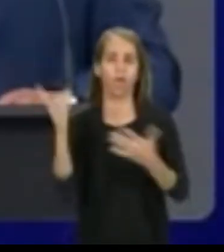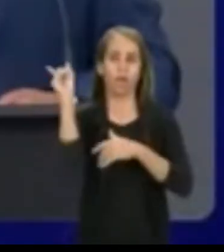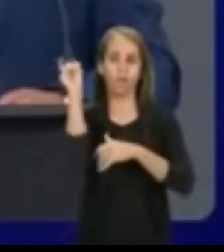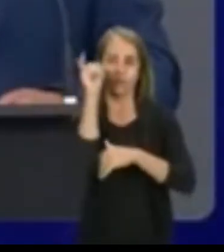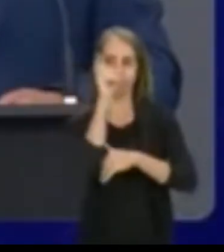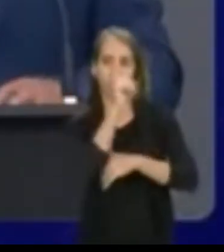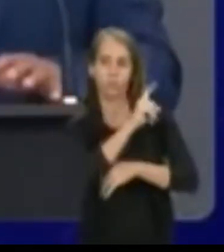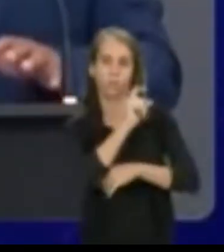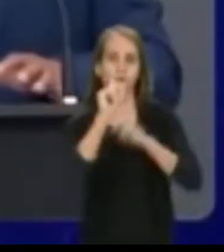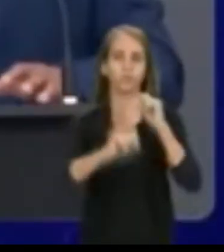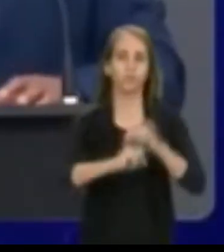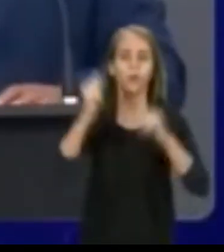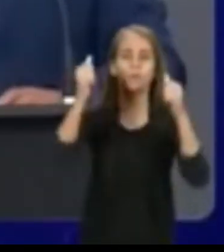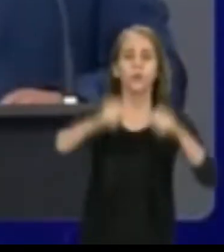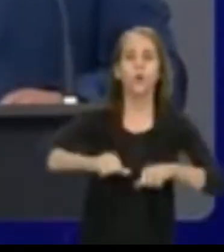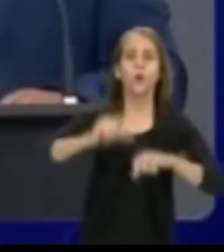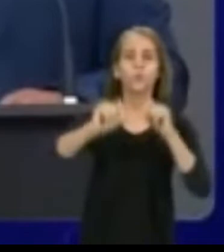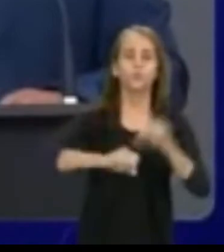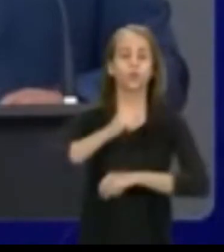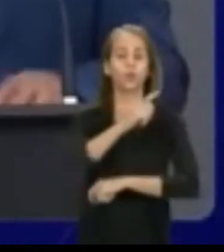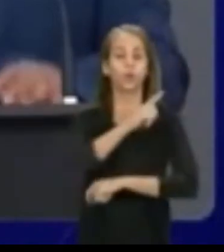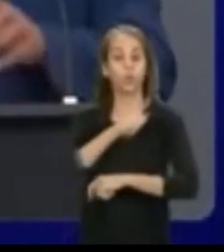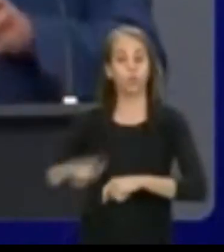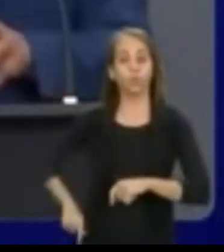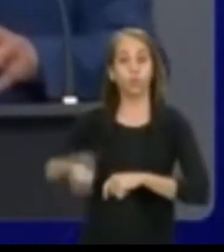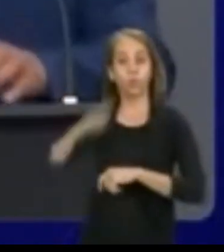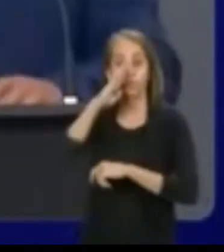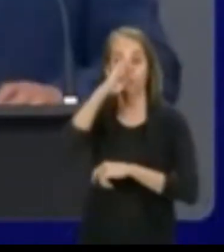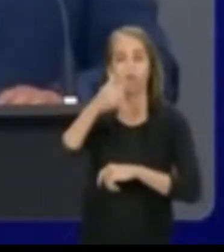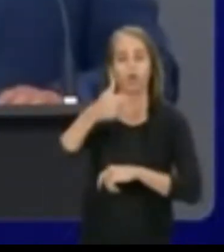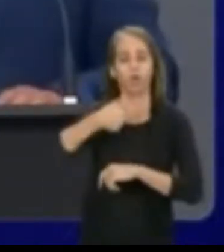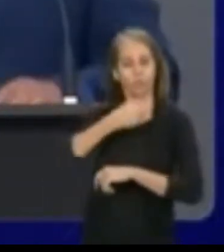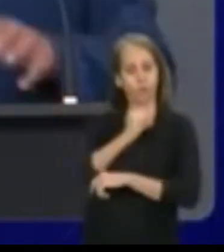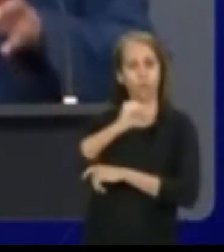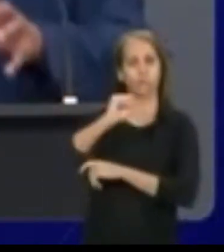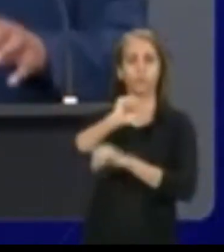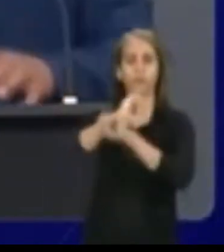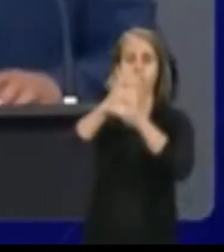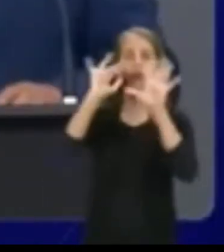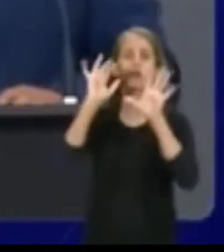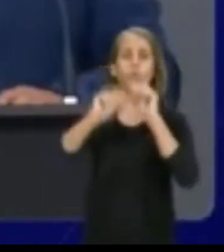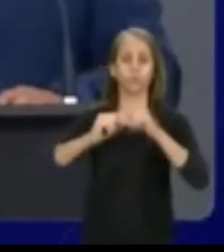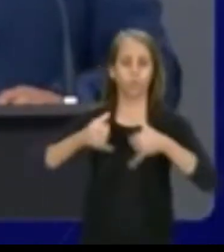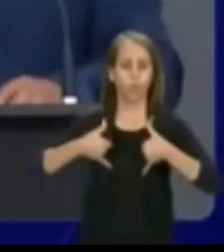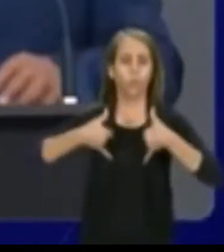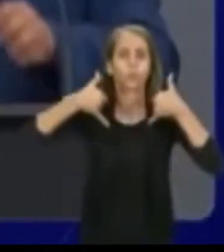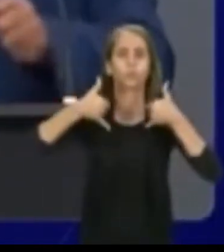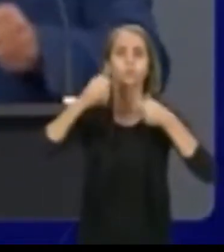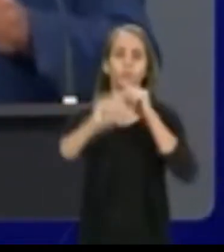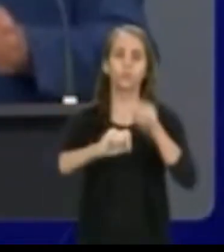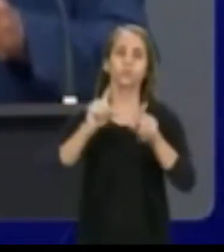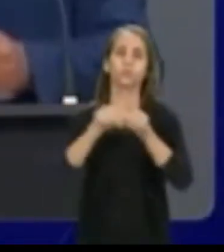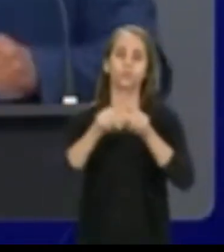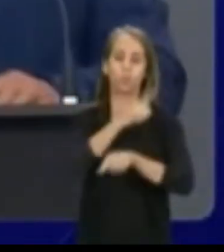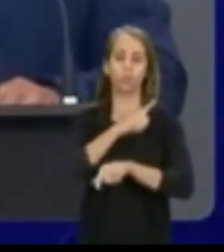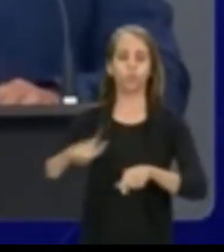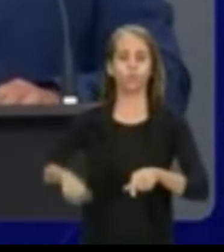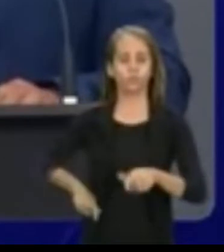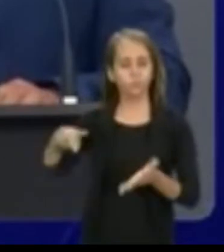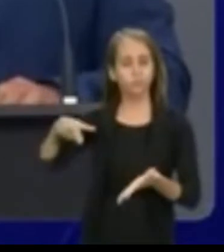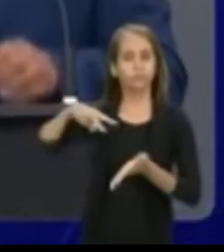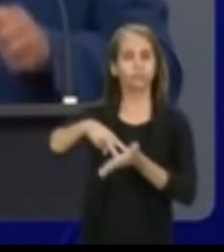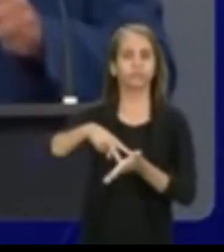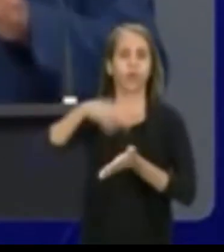pior, porque o governo Bolsonaro, que eu defendo com muita clareza e tenho muito orgulho disso, foi um governo presente.